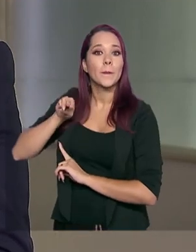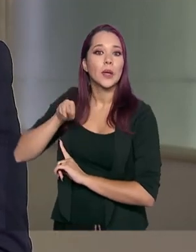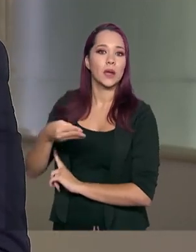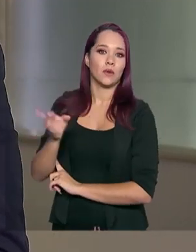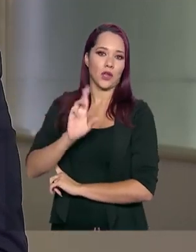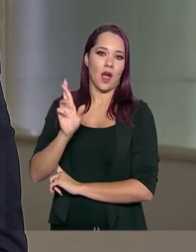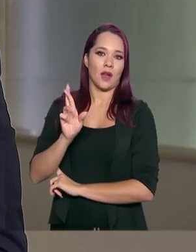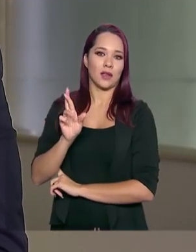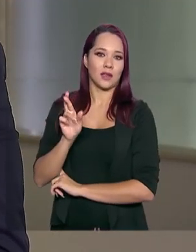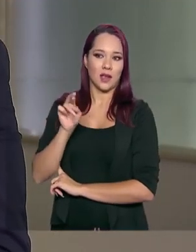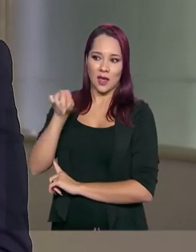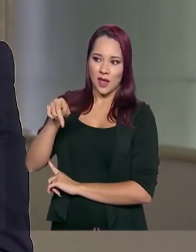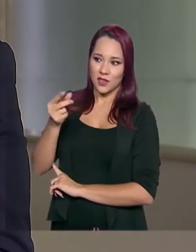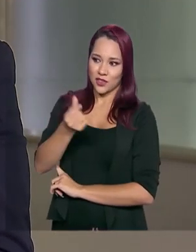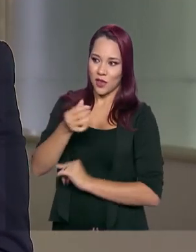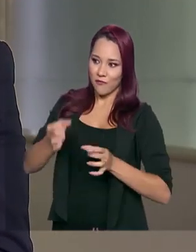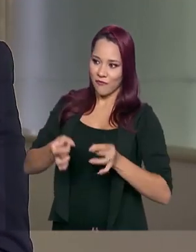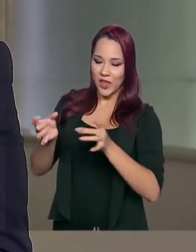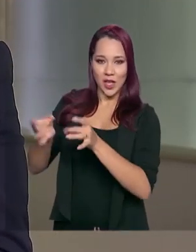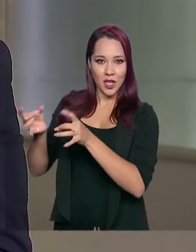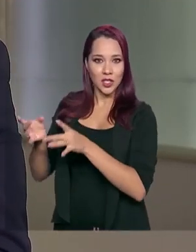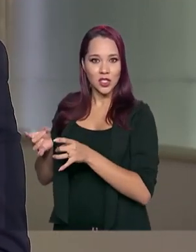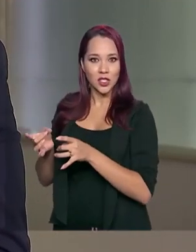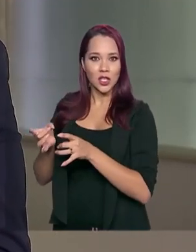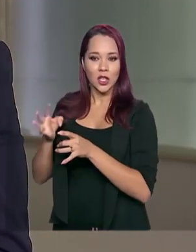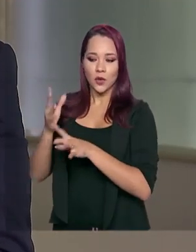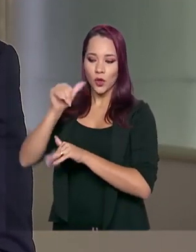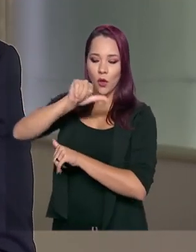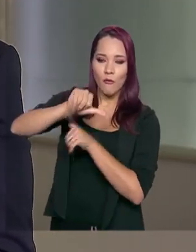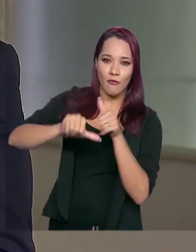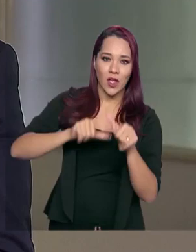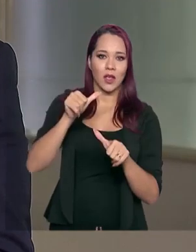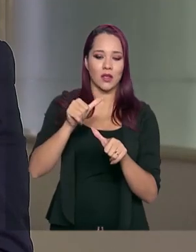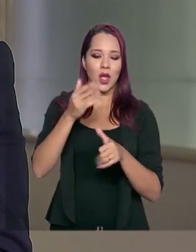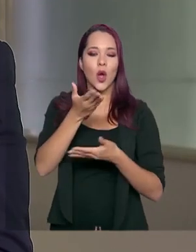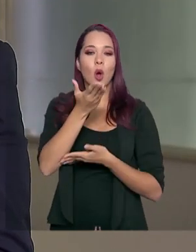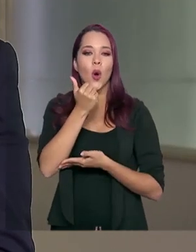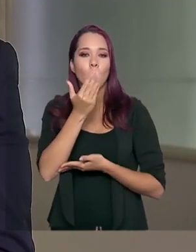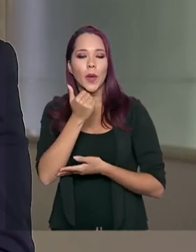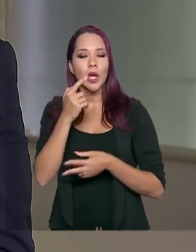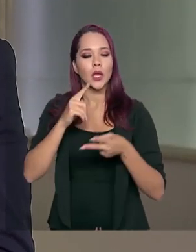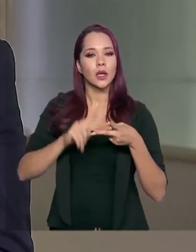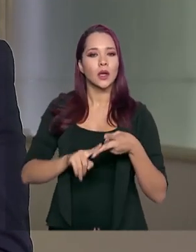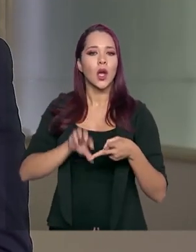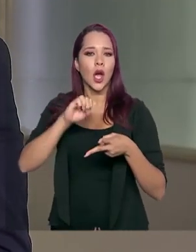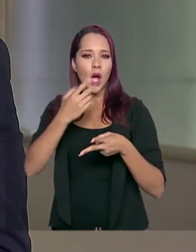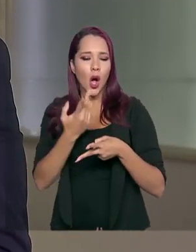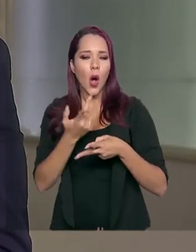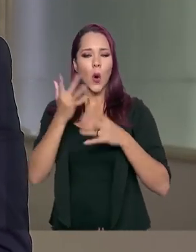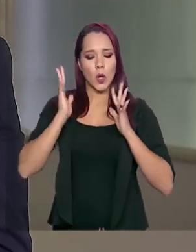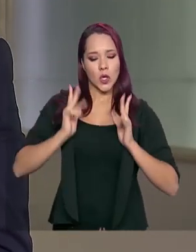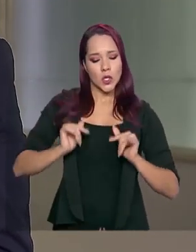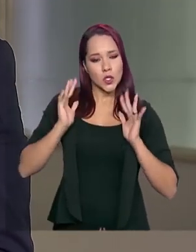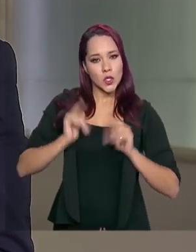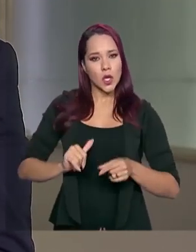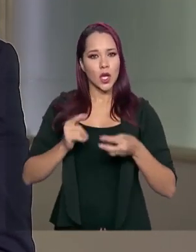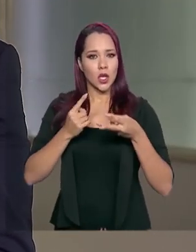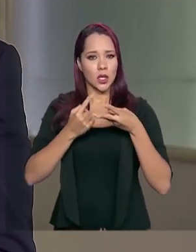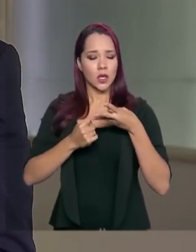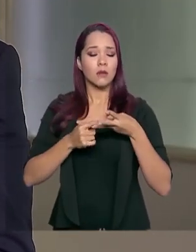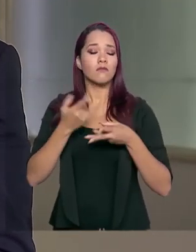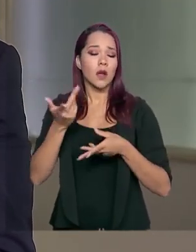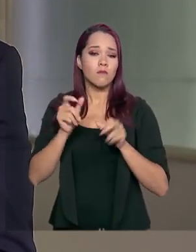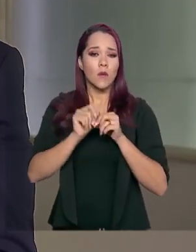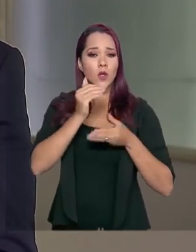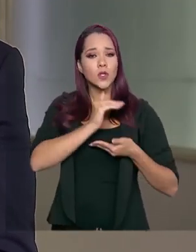E com esse produto da arrematação, converta em alimentos ou materiais de higiene para que nós possamos